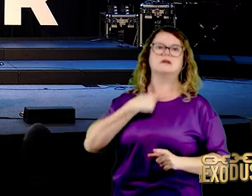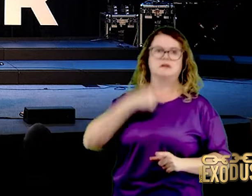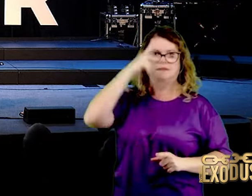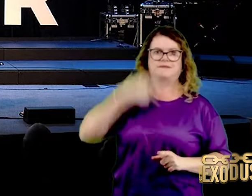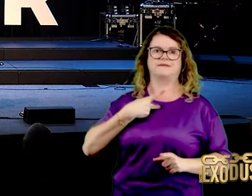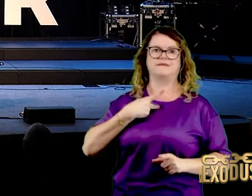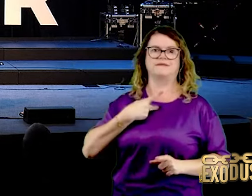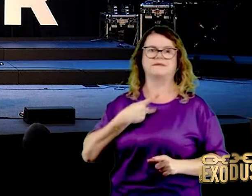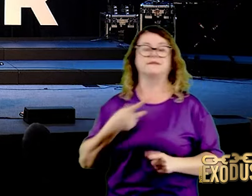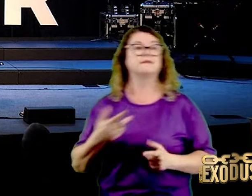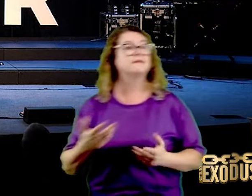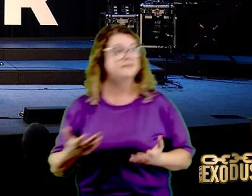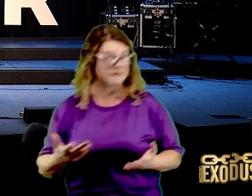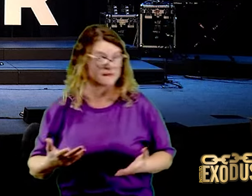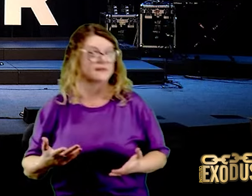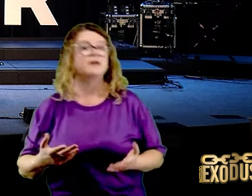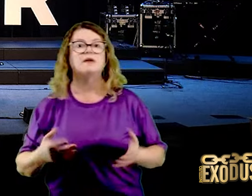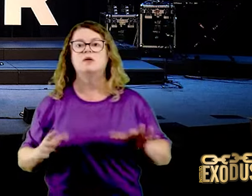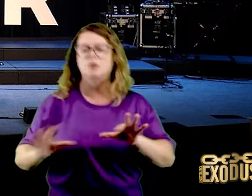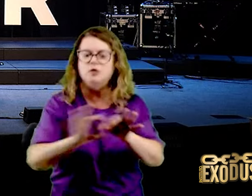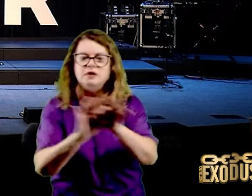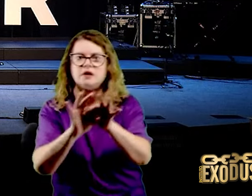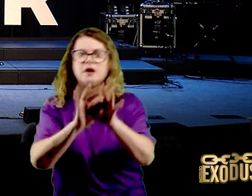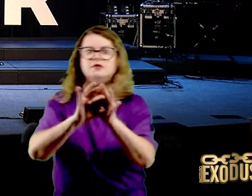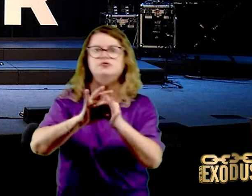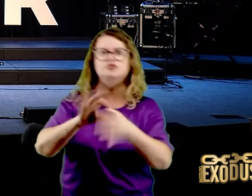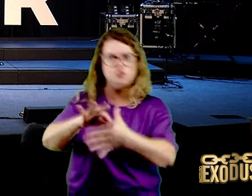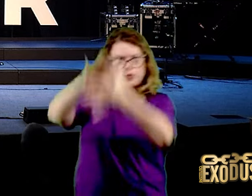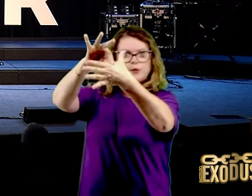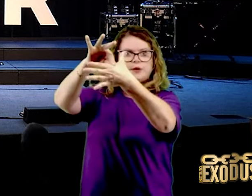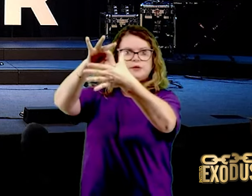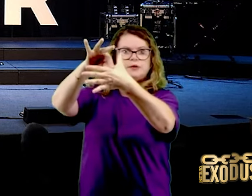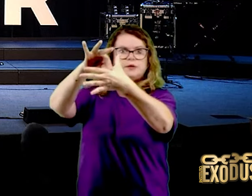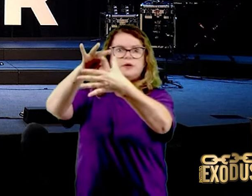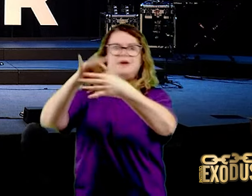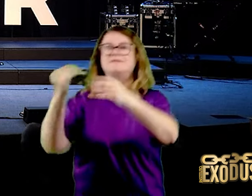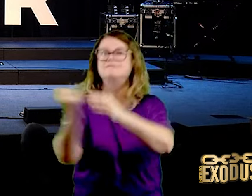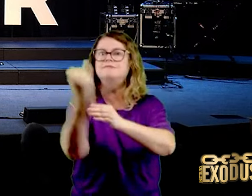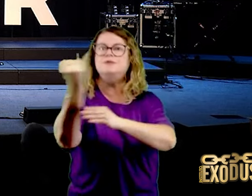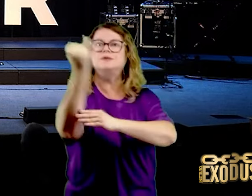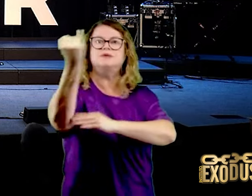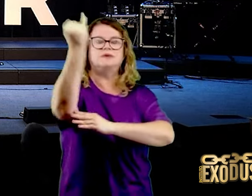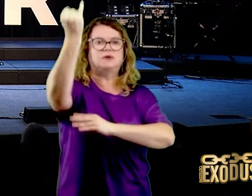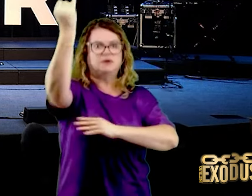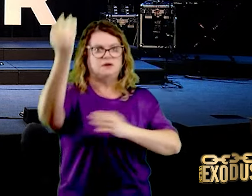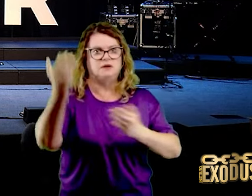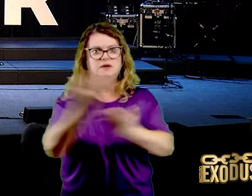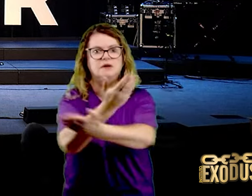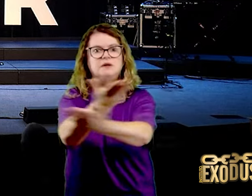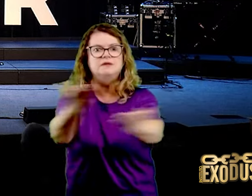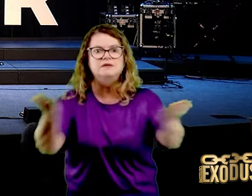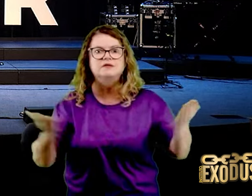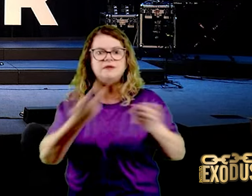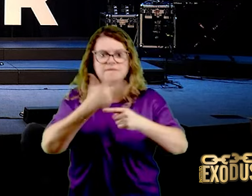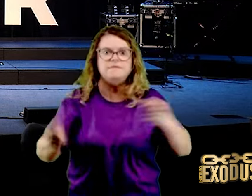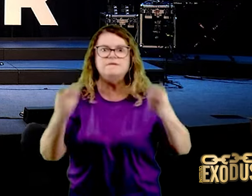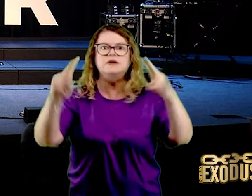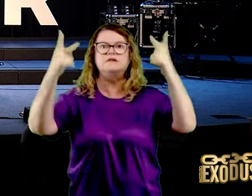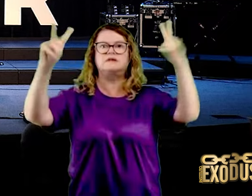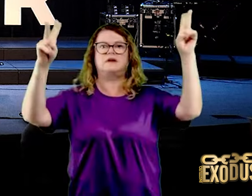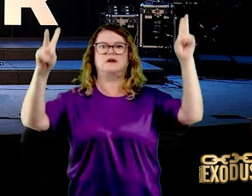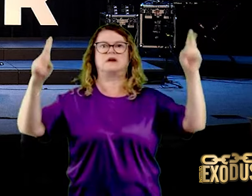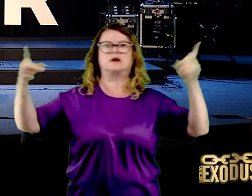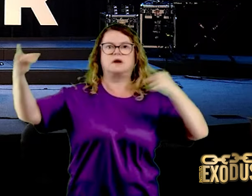Unidade de comando é um dos princípios que você tem para você vencer uma guerra